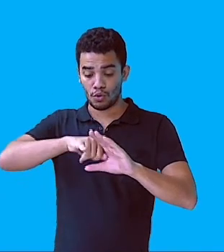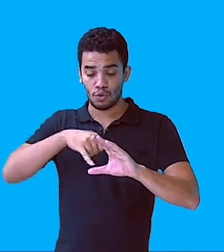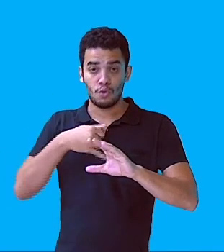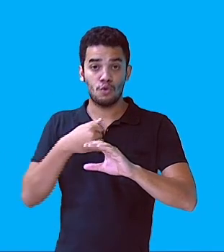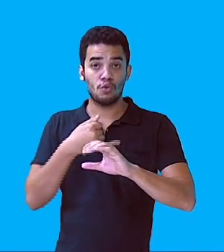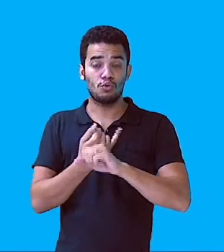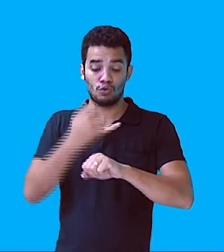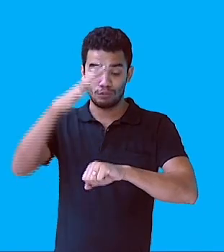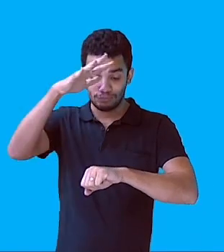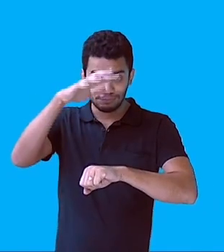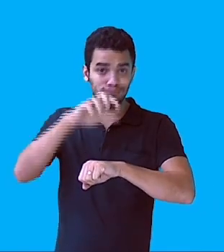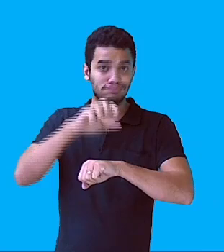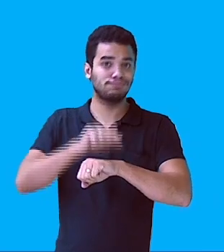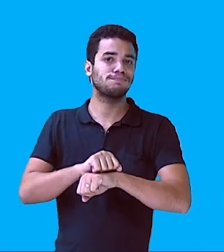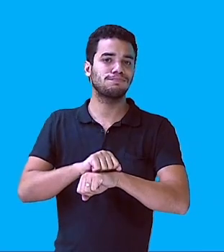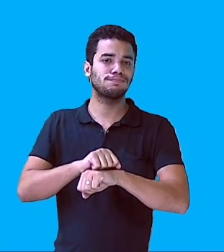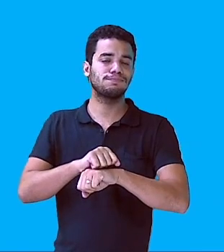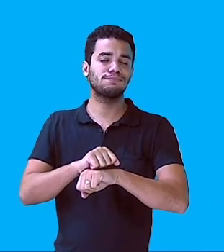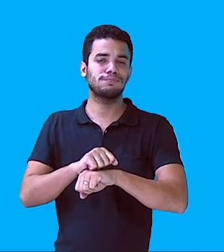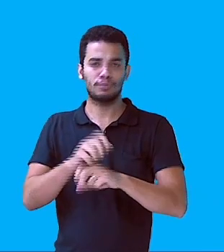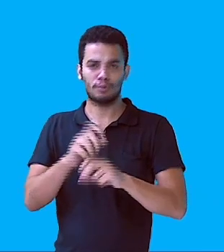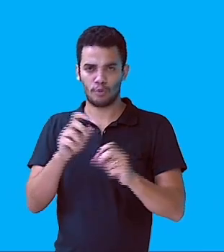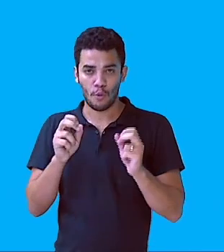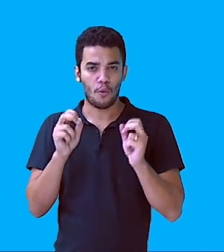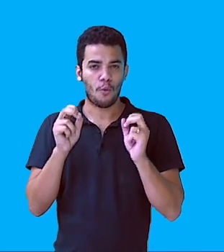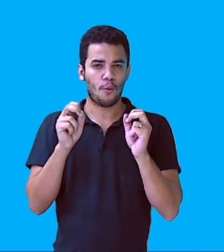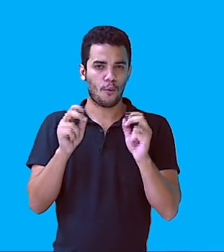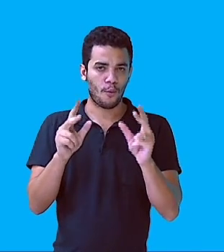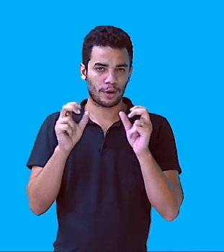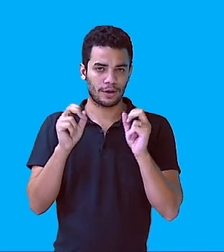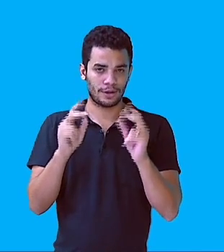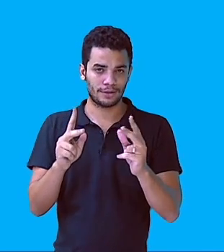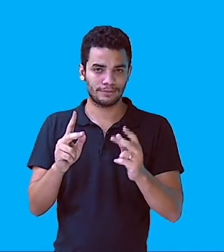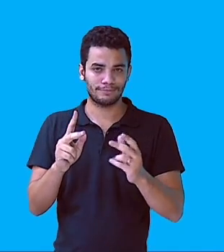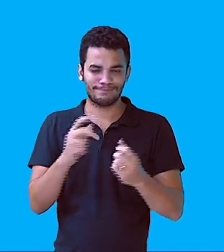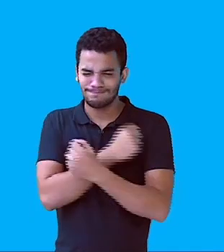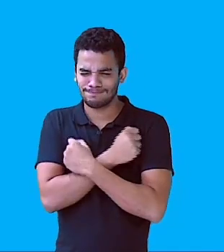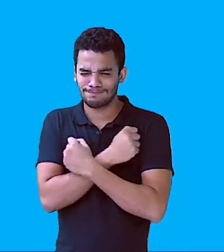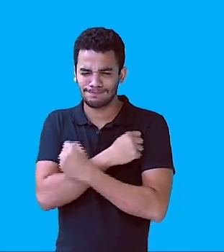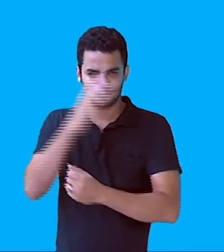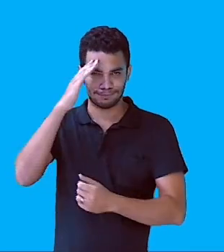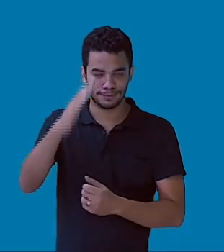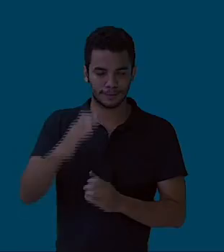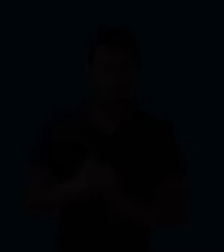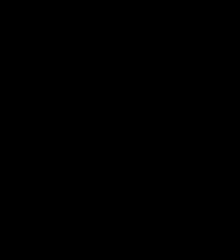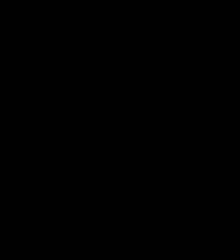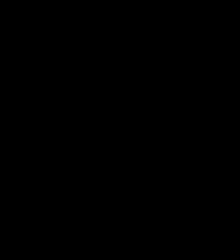canal YouTube SmedGV. Um abraço. Espero vocês na nossa próxima aula. Tchau, tchau. Tchau, tchau. Tchau, Tchau.